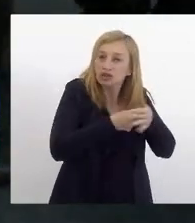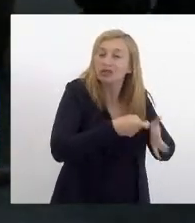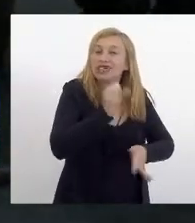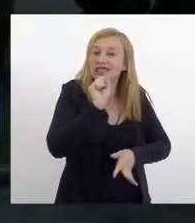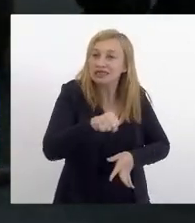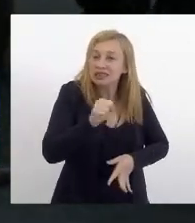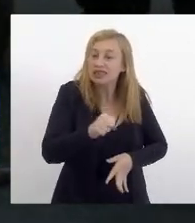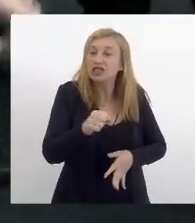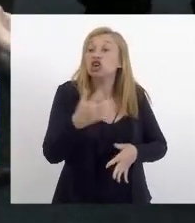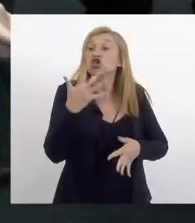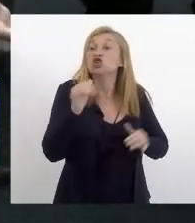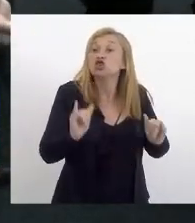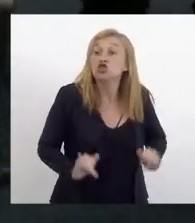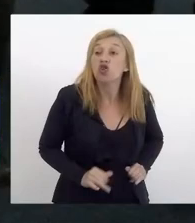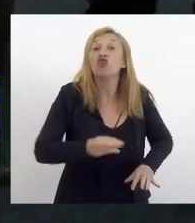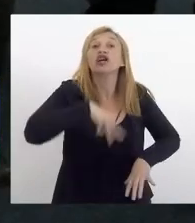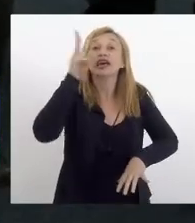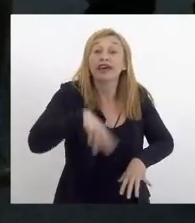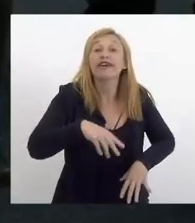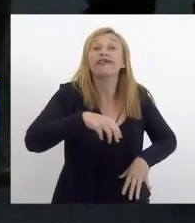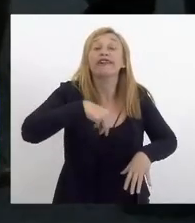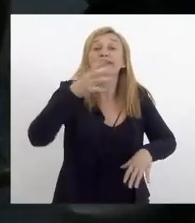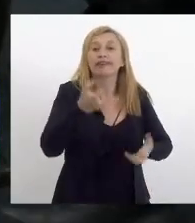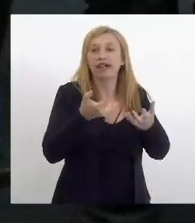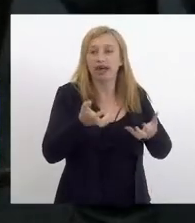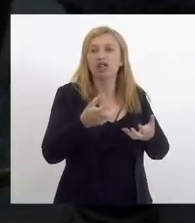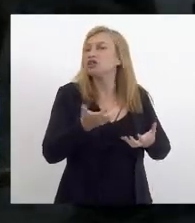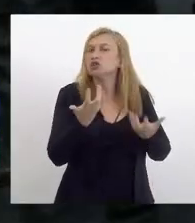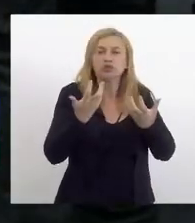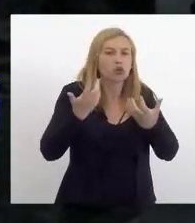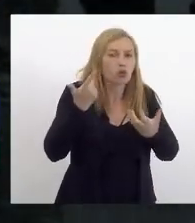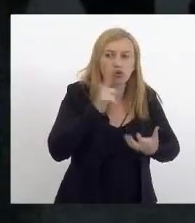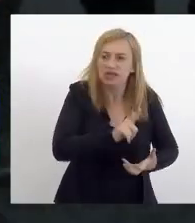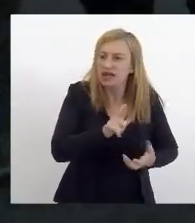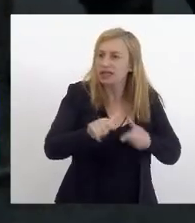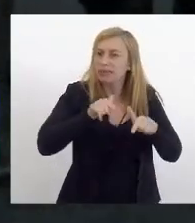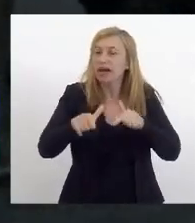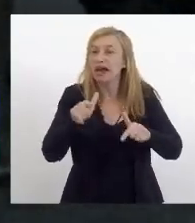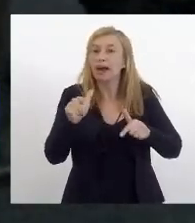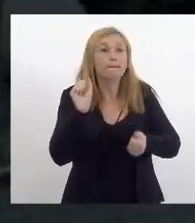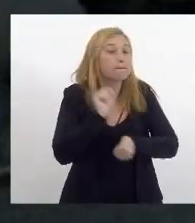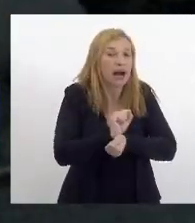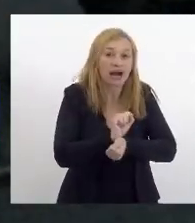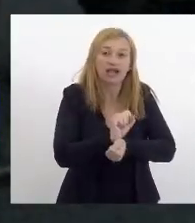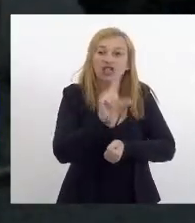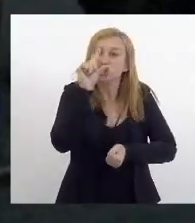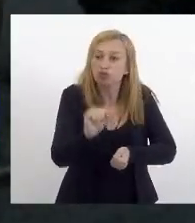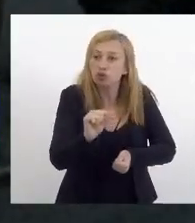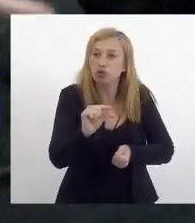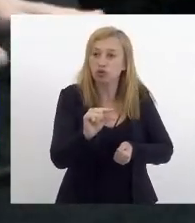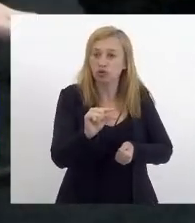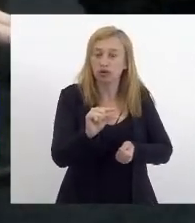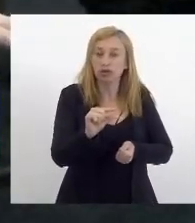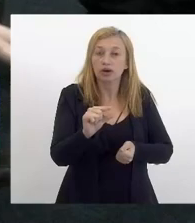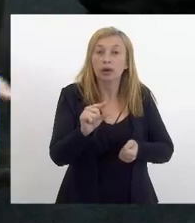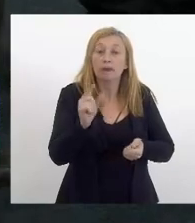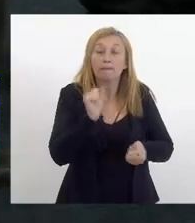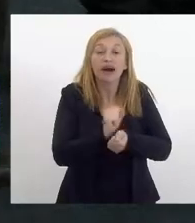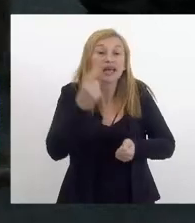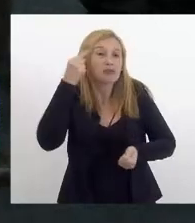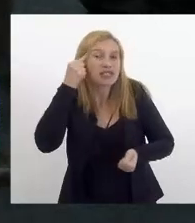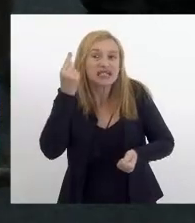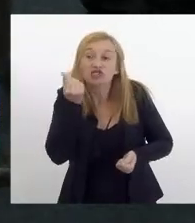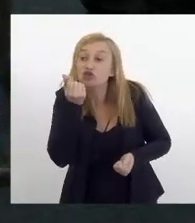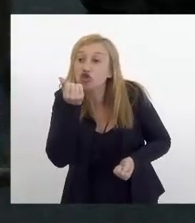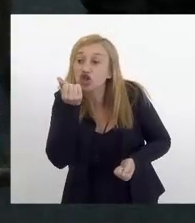sim doa quem doer não está aguentando dar o plantão diminui bota a ganância de lado não